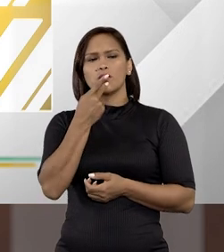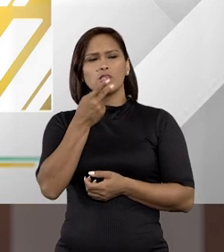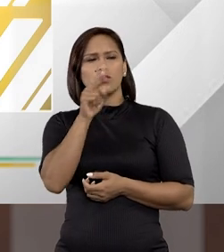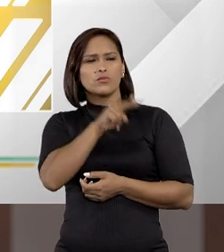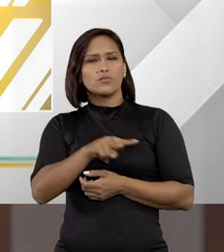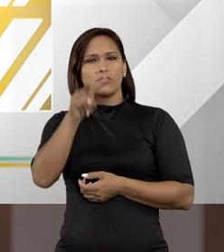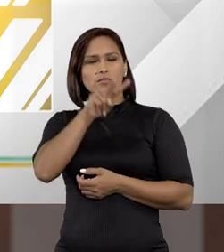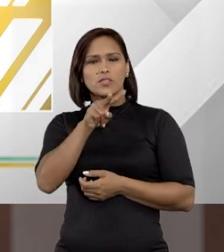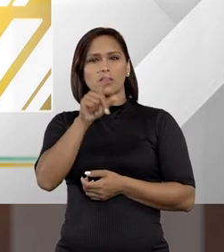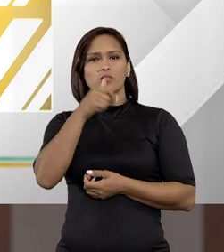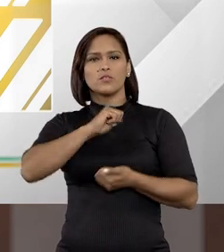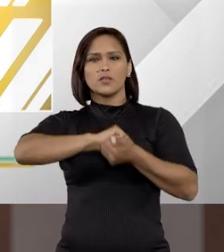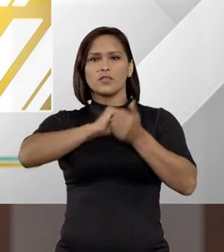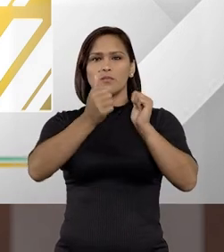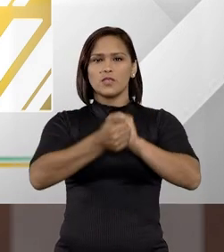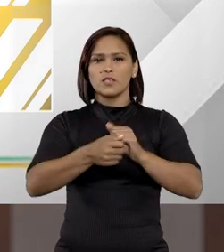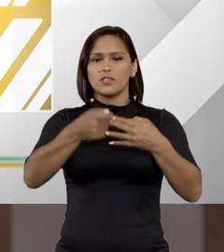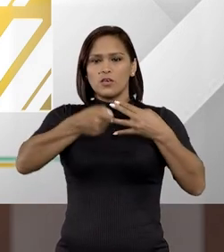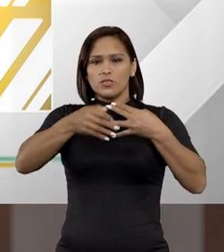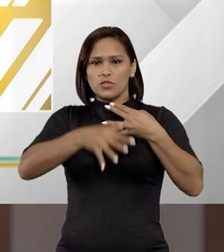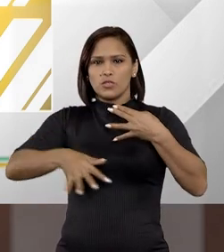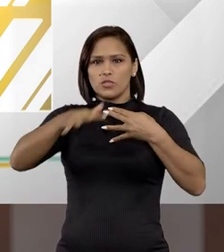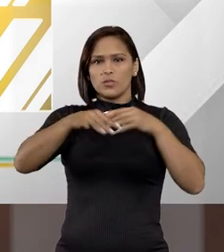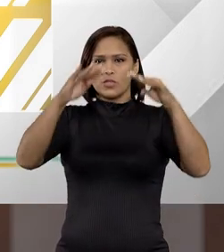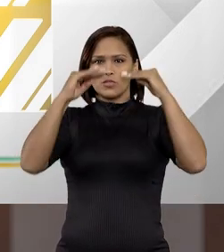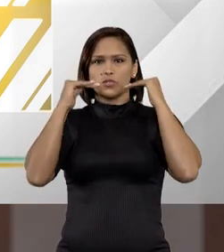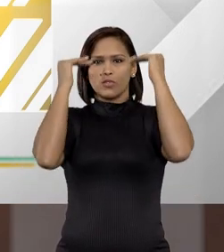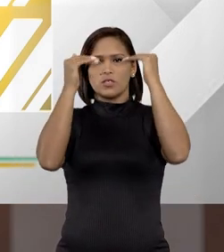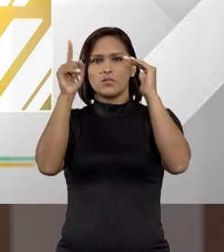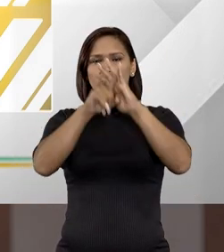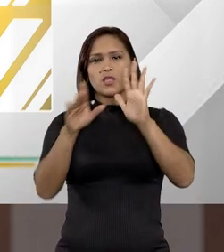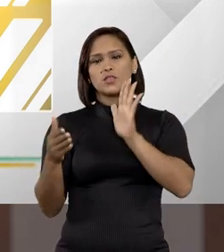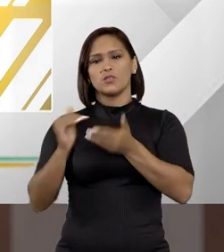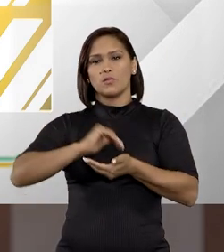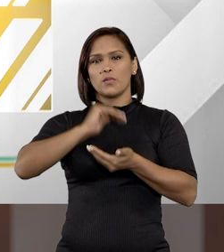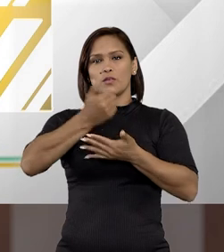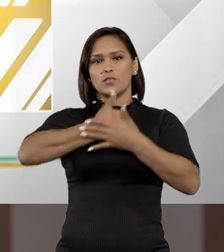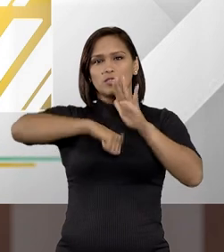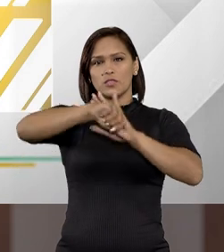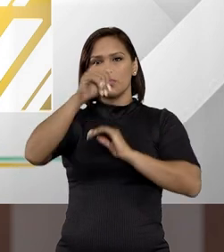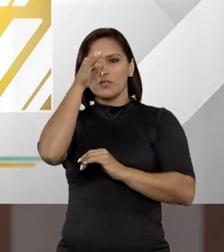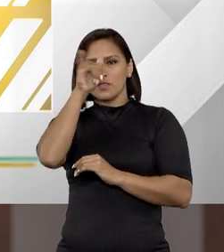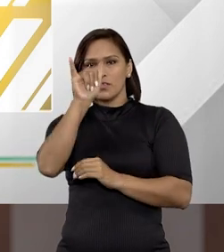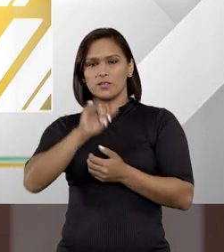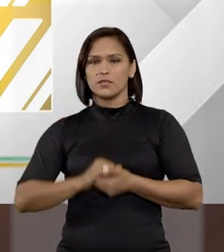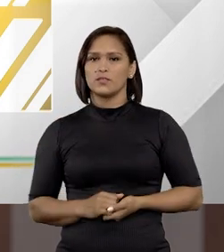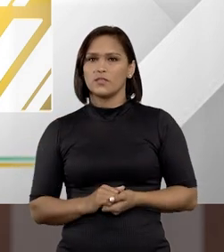e a sua visão sobre a adaptação da jurisprudência dos tribunais diante do pacote anti-crime?